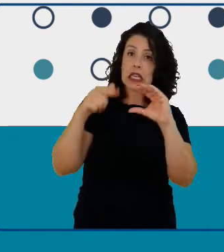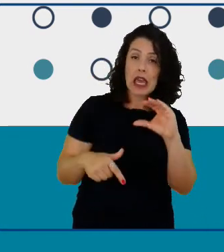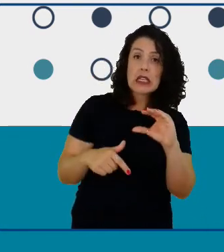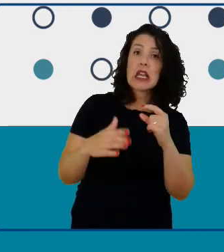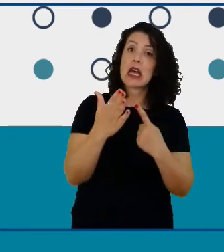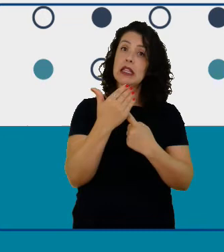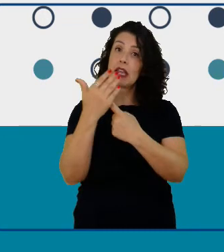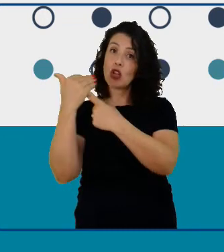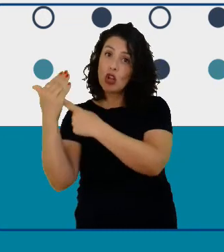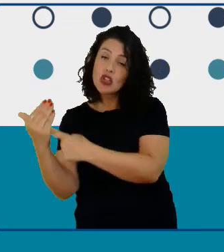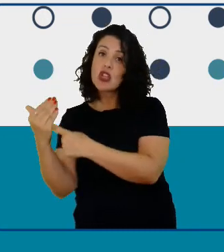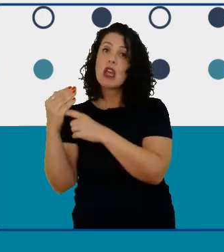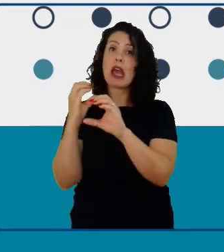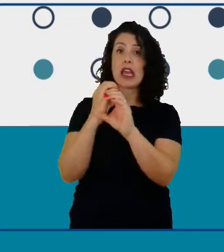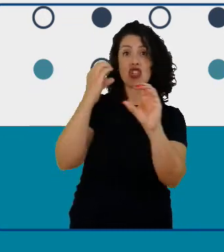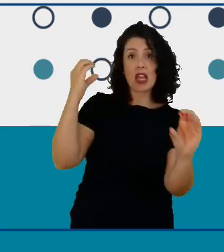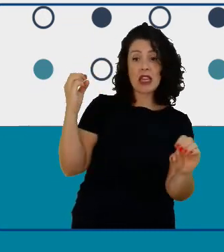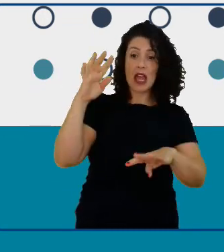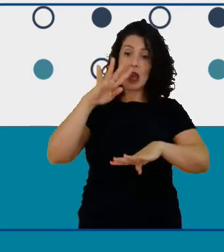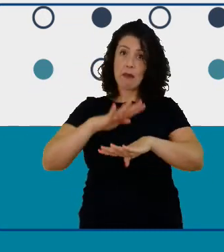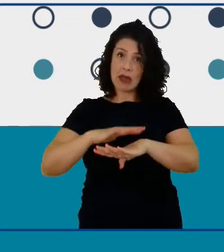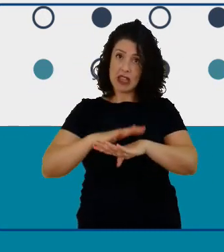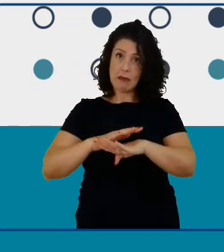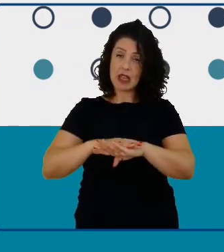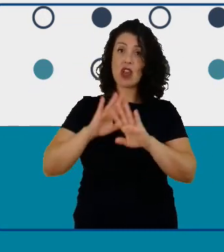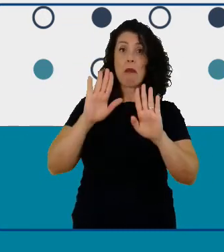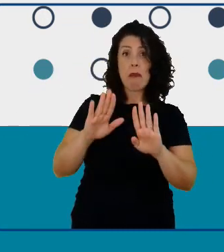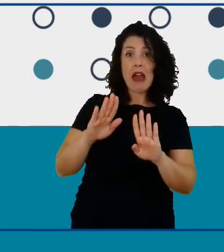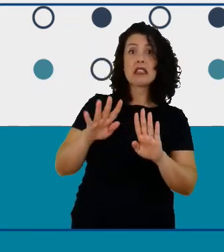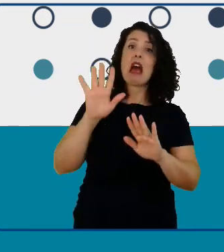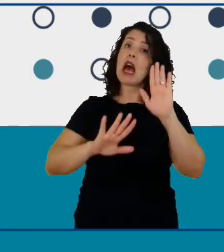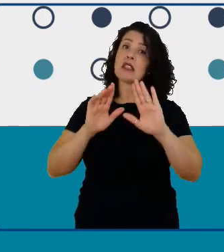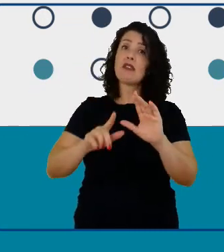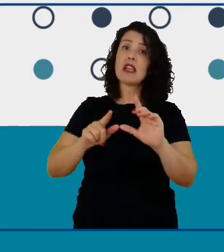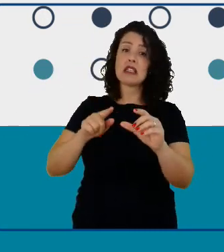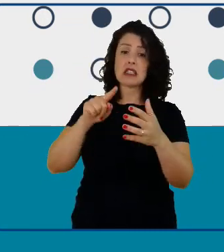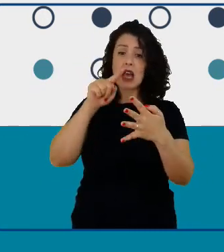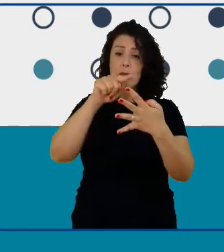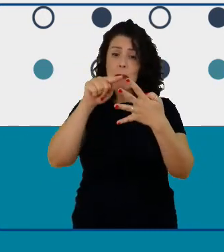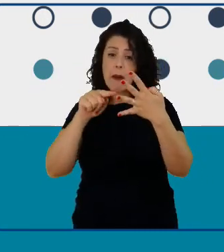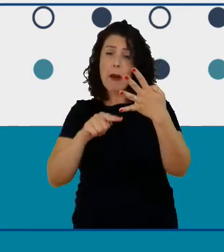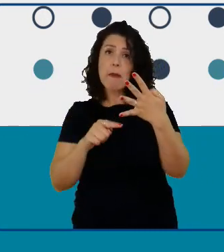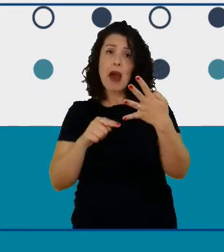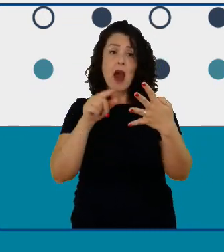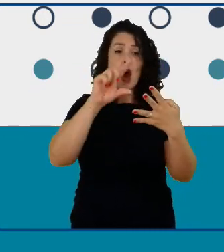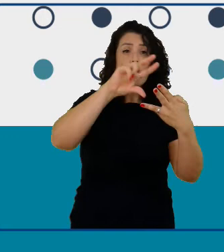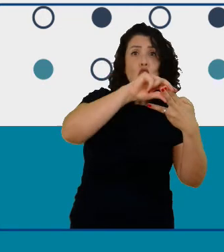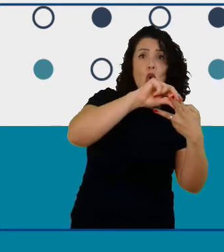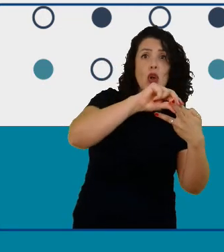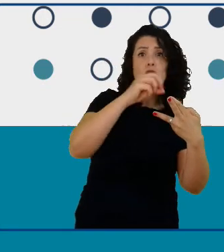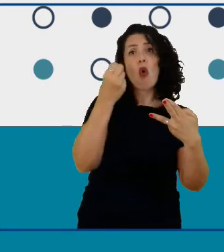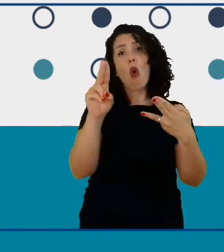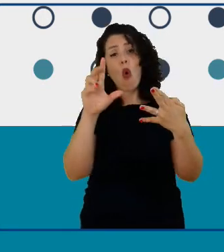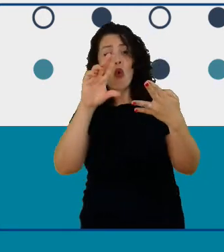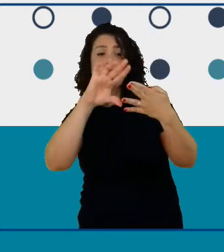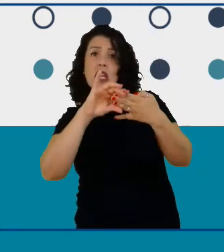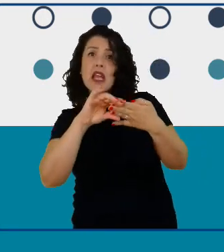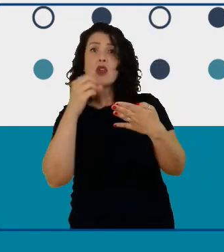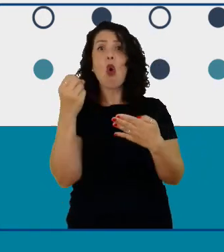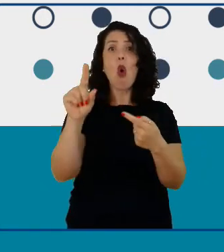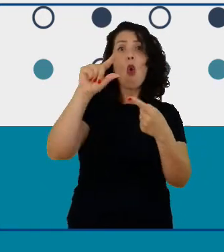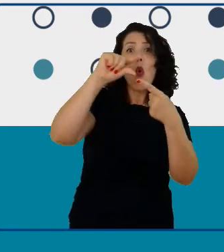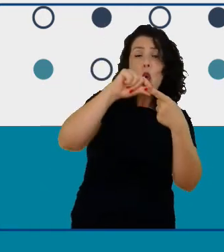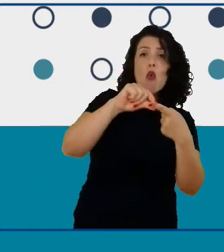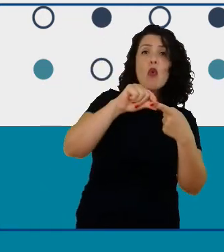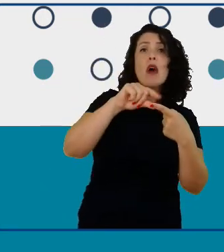dois ou uma combinação de todos para ser considerado o STEM club então eu acho que é isso dos principais desafios que eu